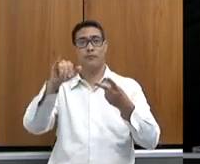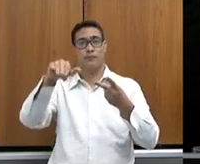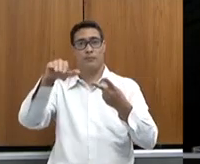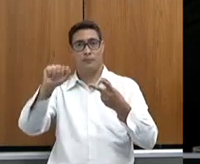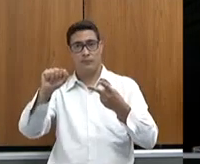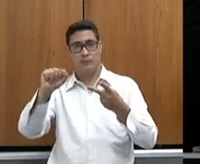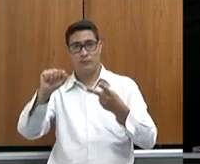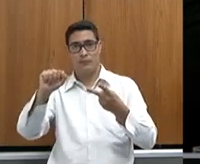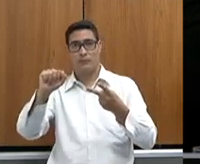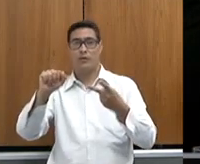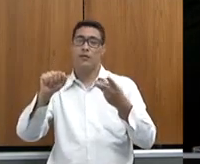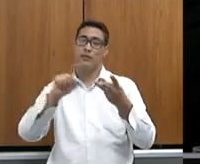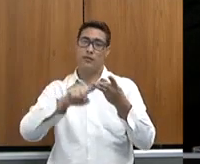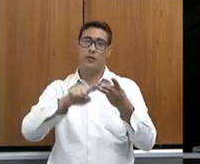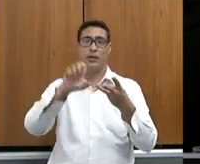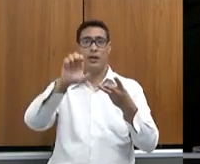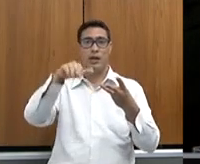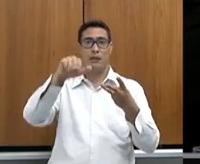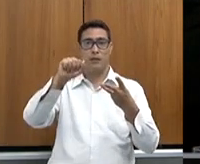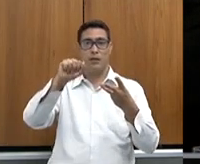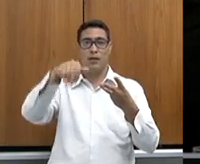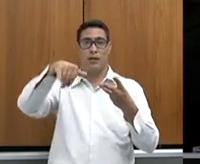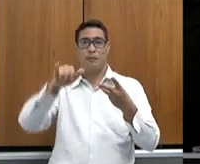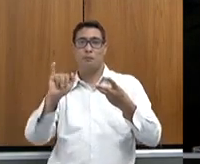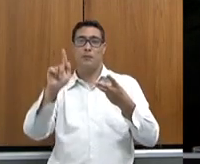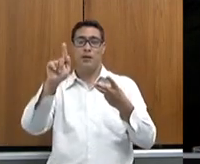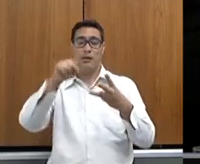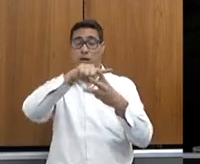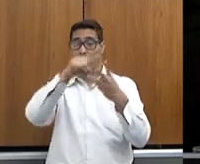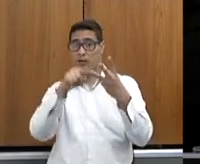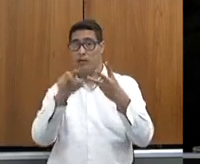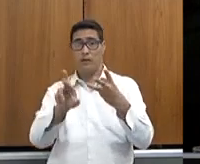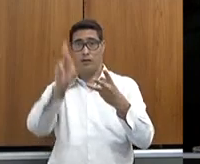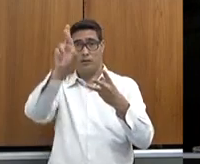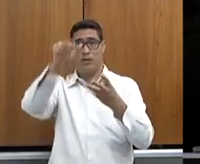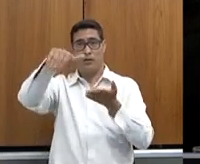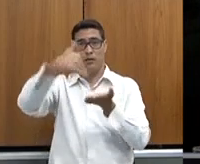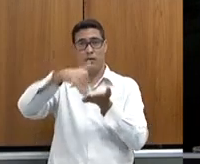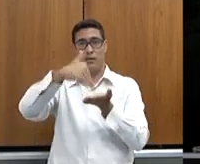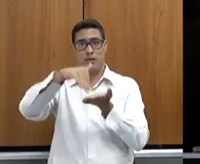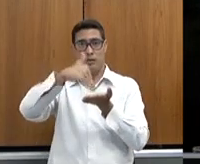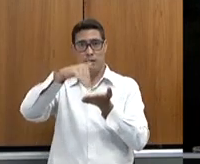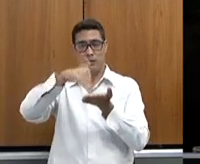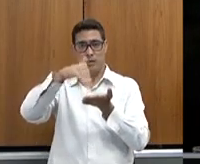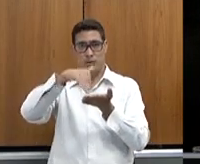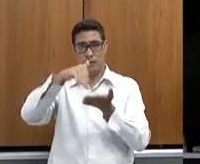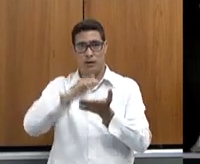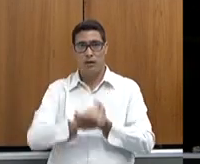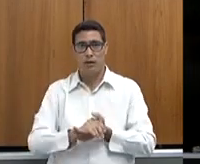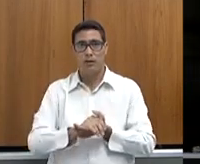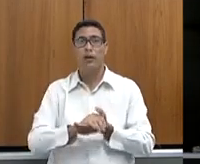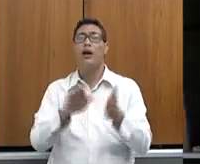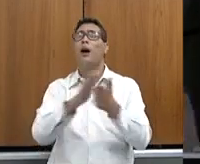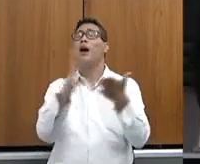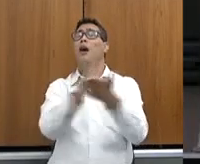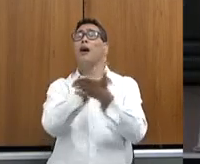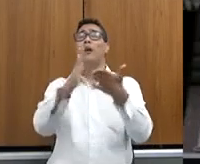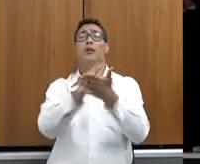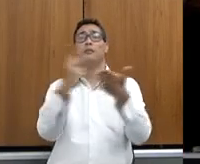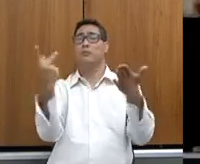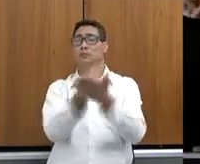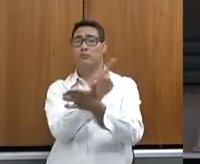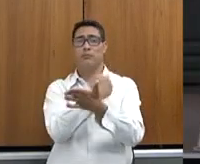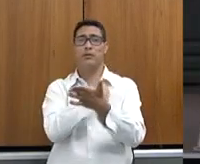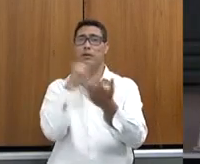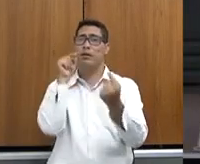da EMATER, do IMA e da EPAMIG, as três vinculadas à Secretaria. É a realização de alguns eventos de promoção